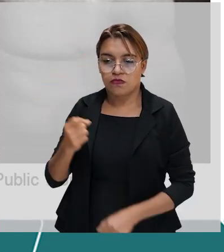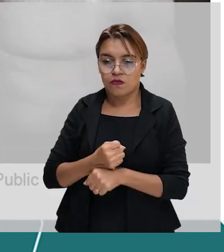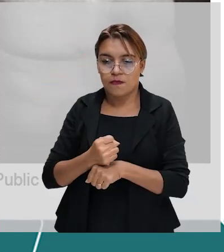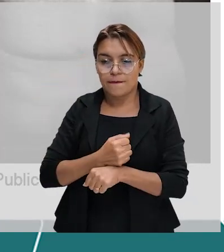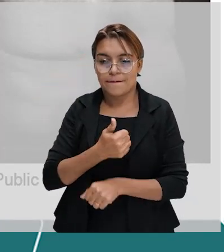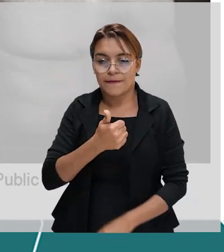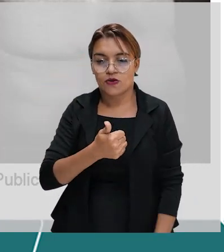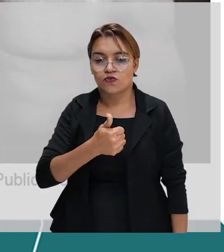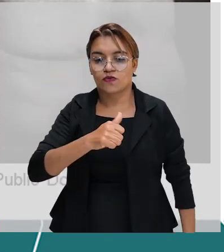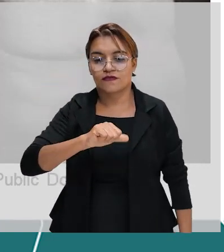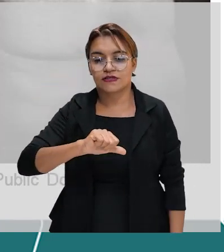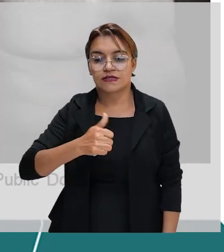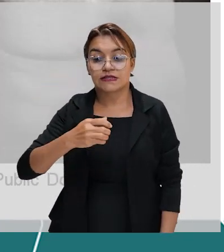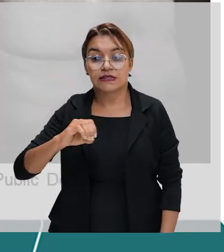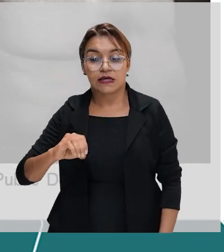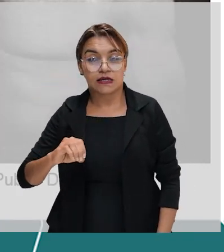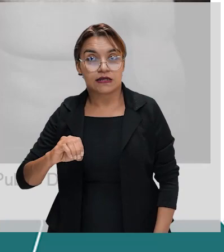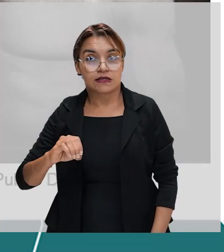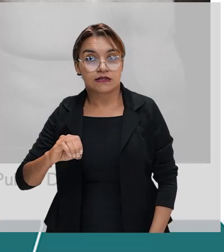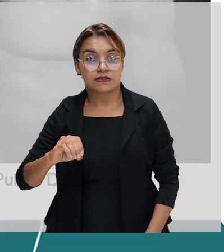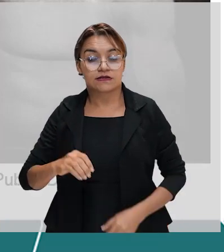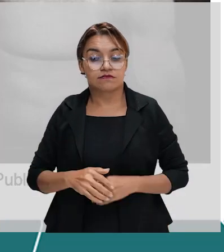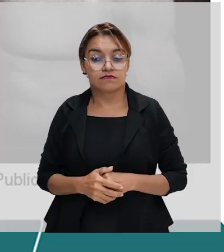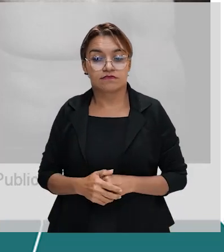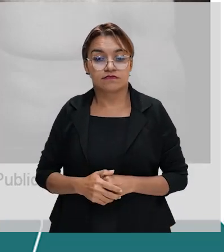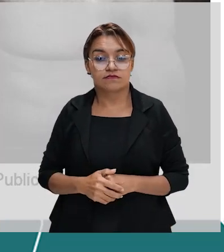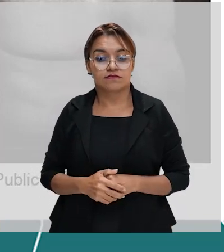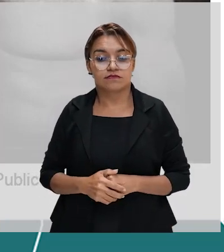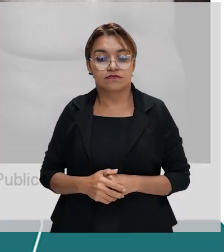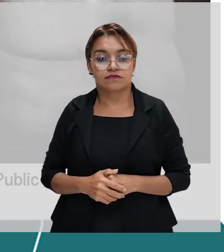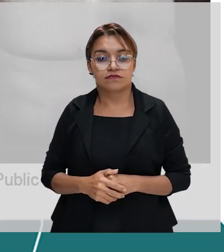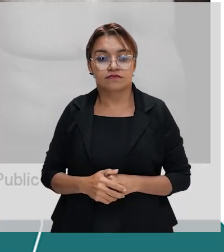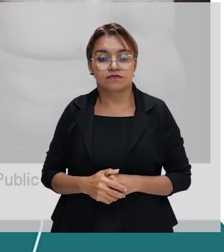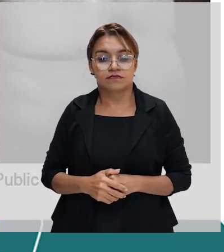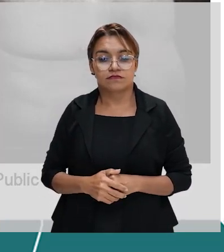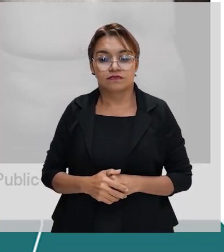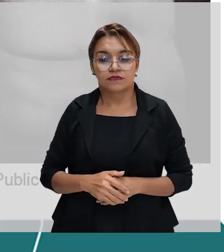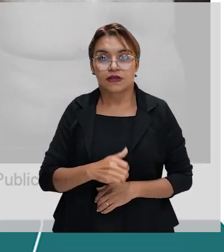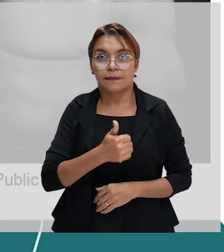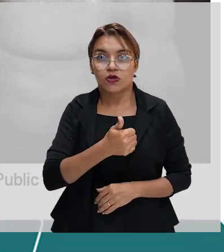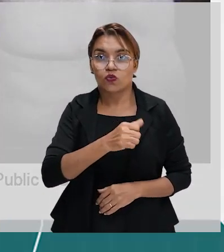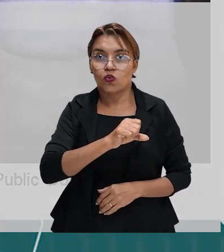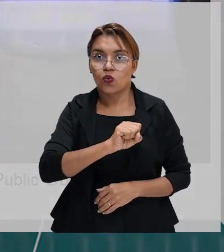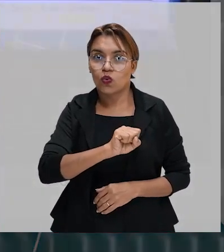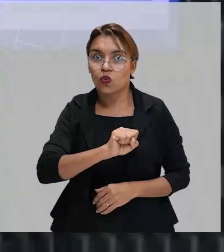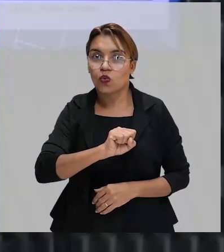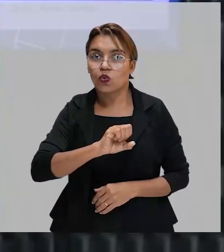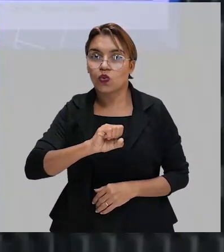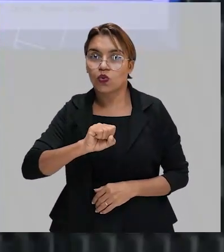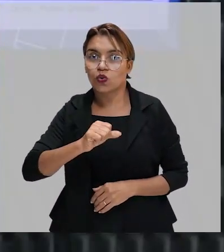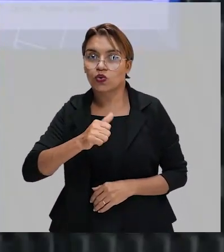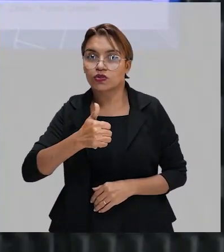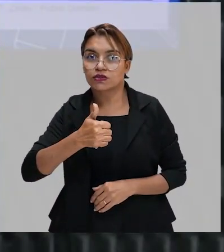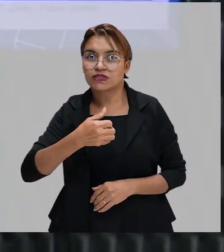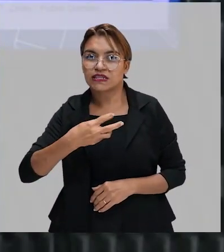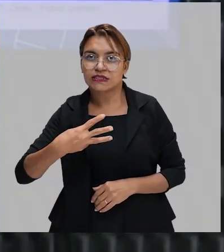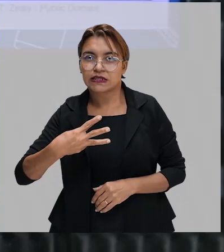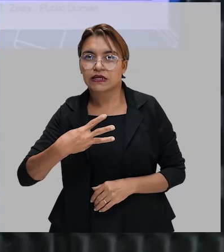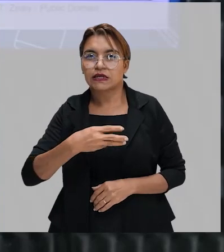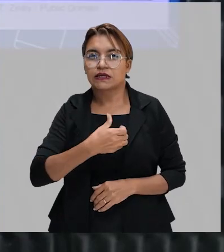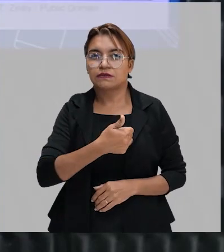tem aqui, a gente acabou de sair, 1800, Acabou 1800, 1813,